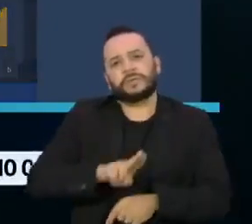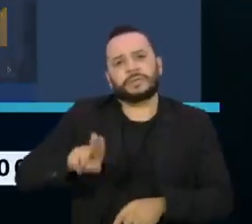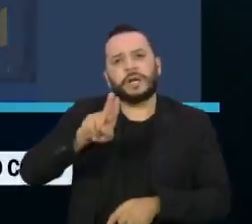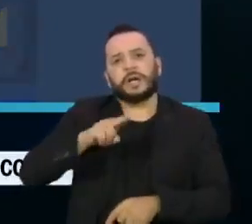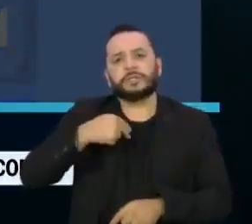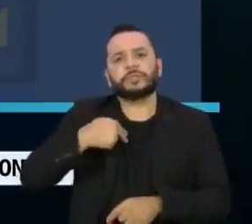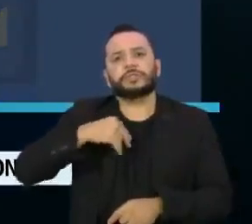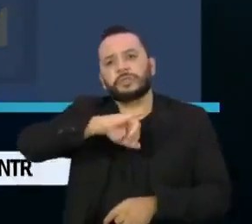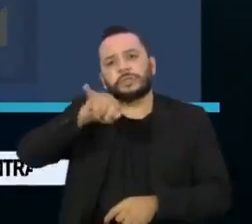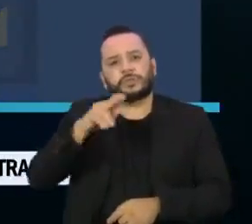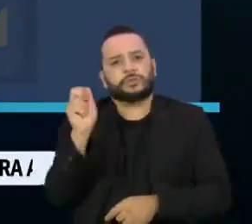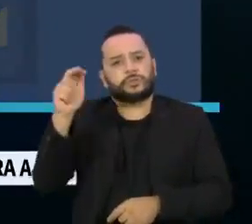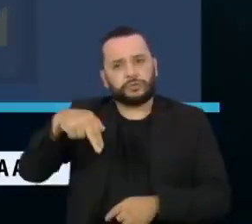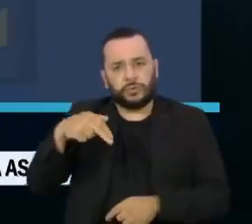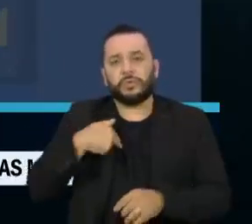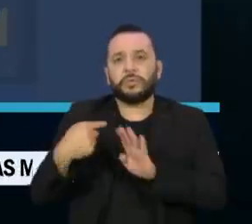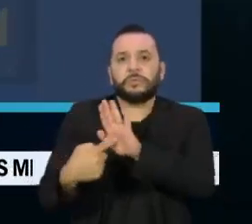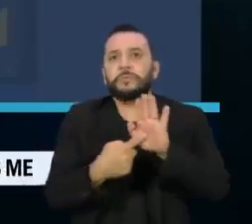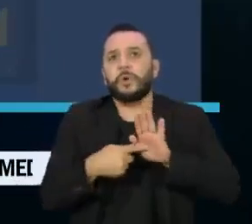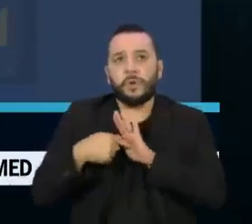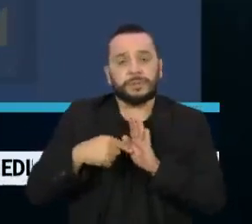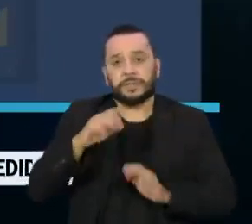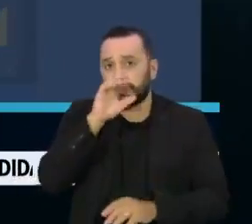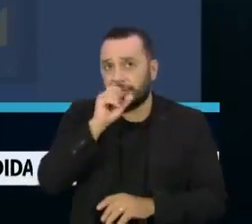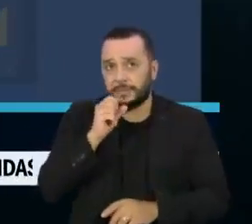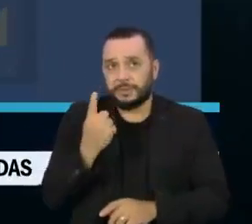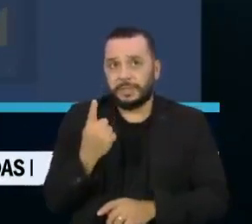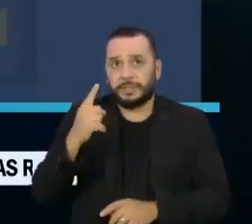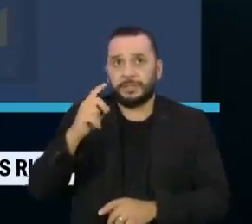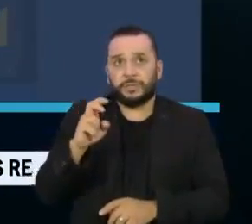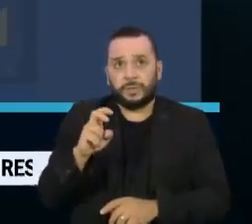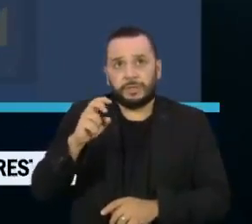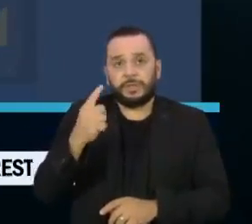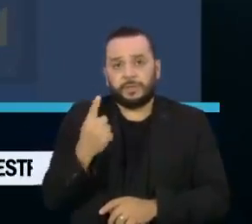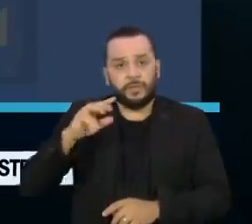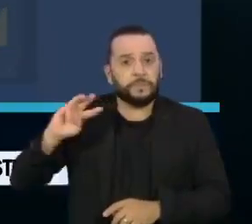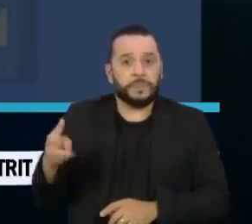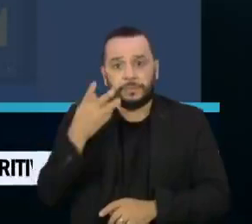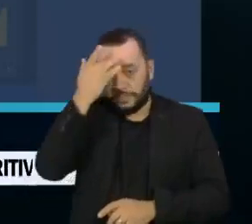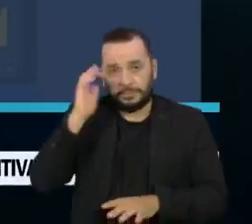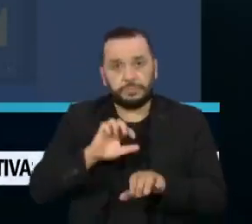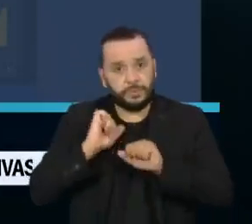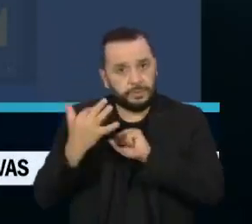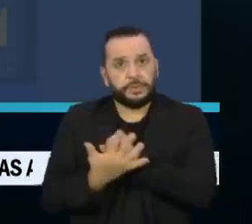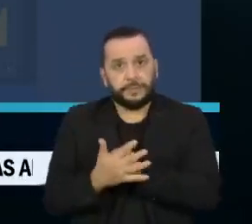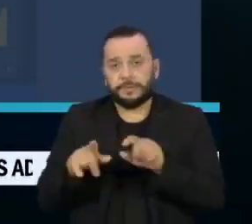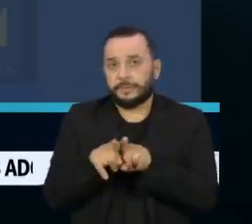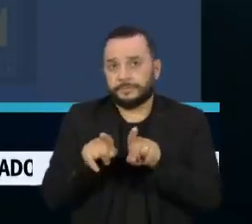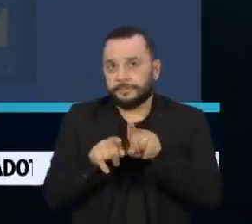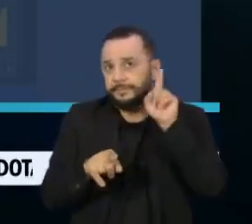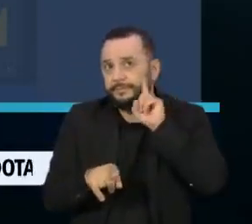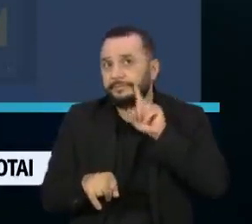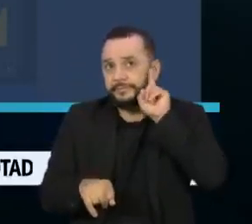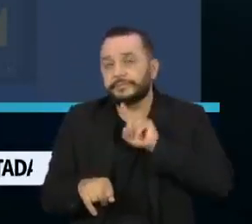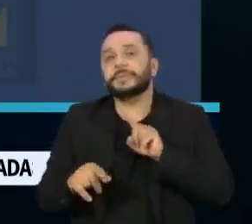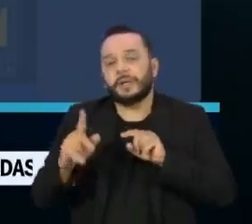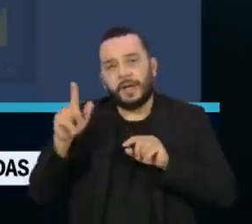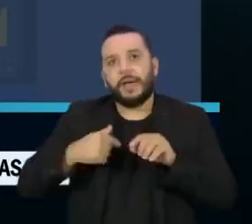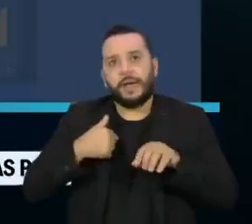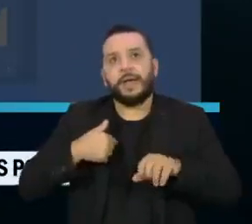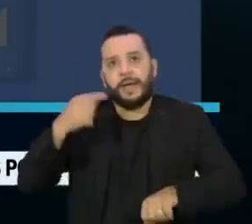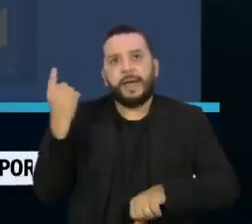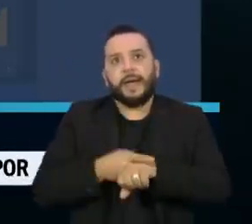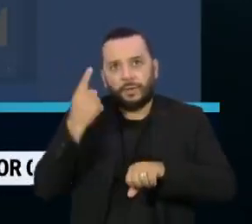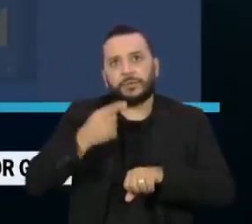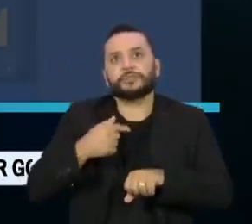neste sábado, o mundo passou de 151 milhões de casos da covid-19. Os Estados Unidos ainda têm a maior quantidade